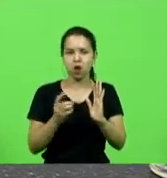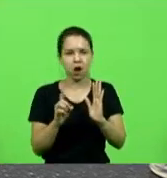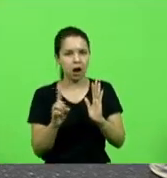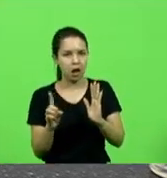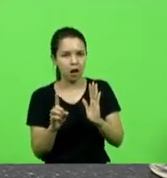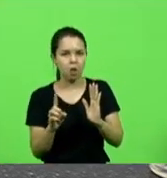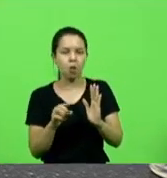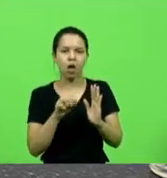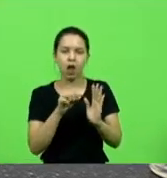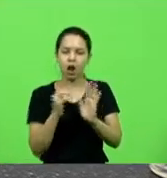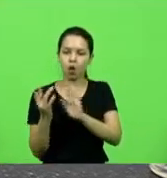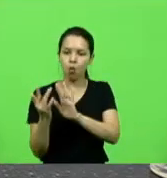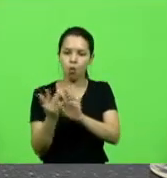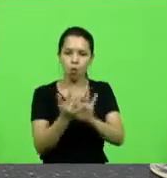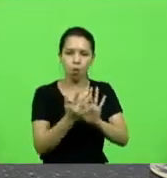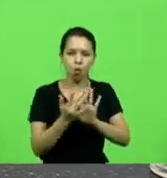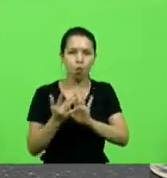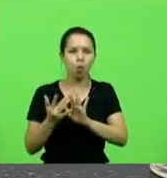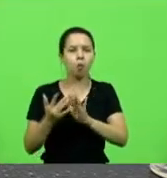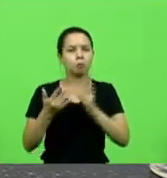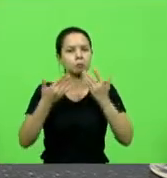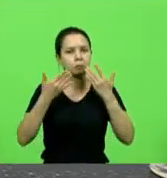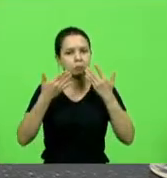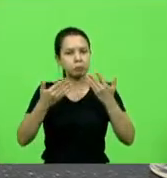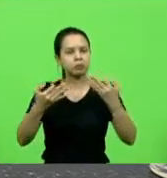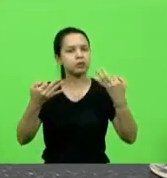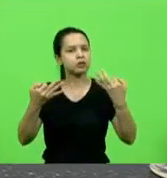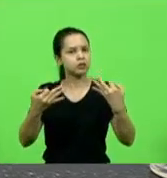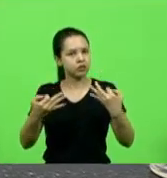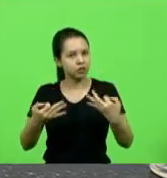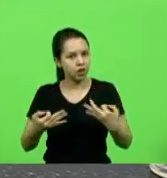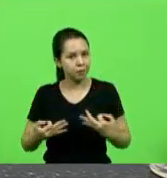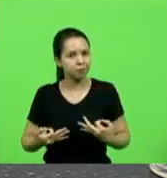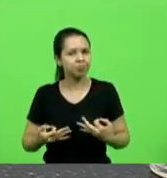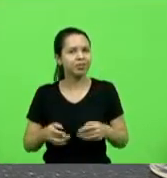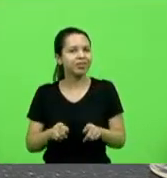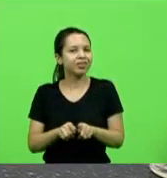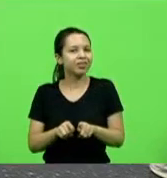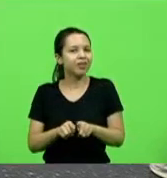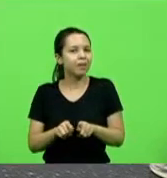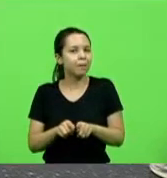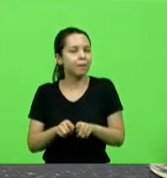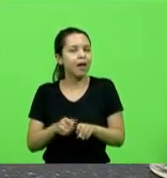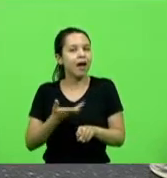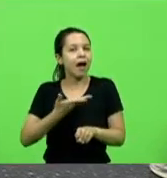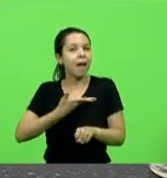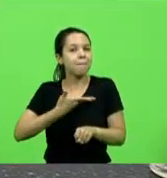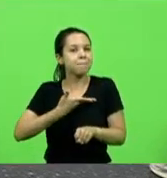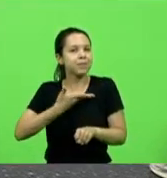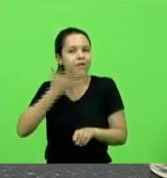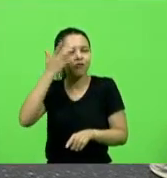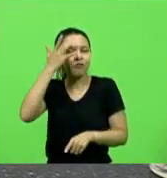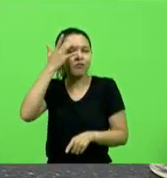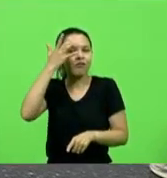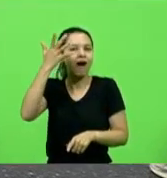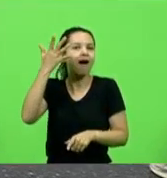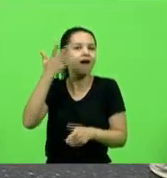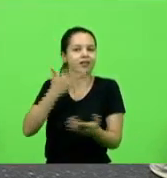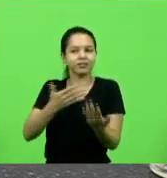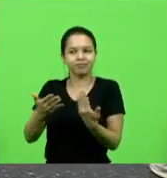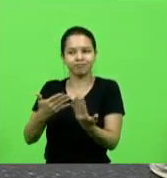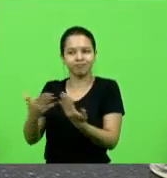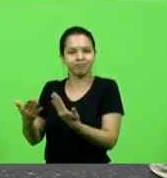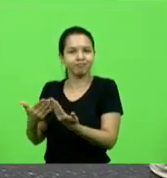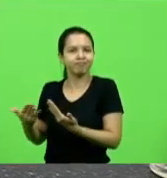exemplar uma capacidade de fazer amigos e por isso